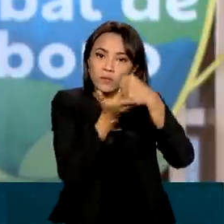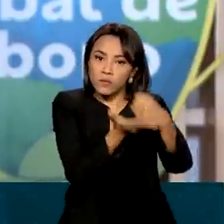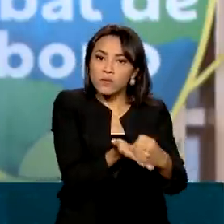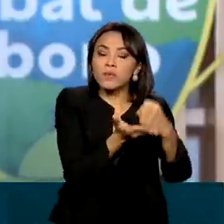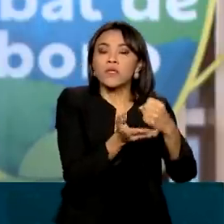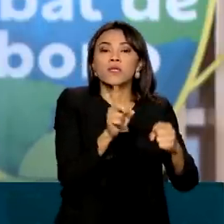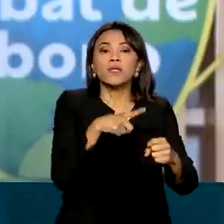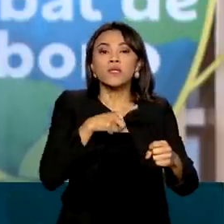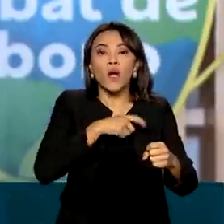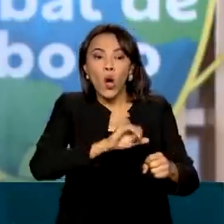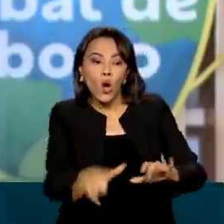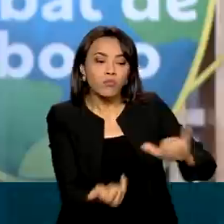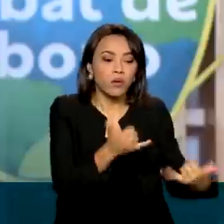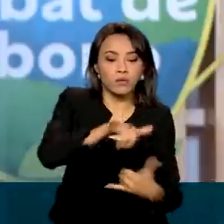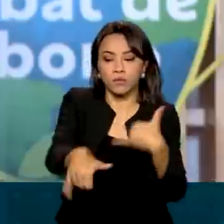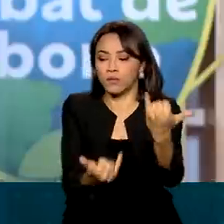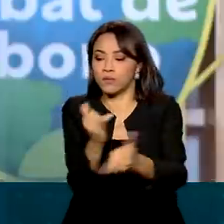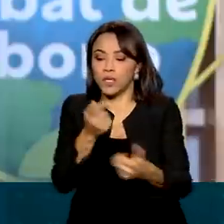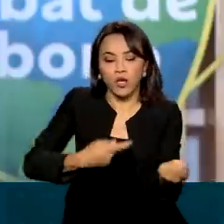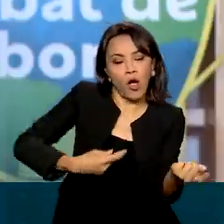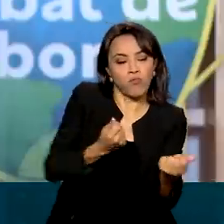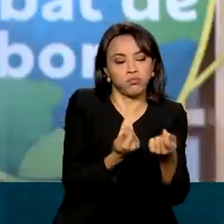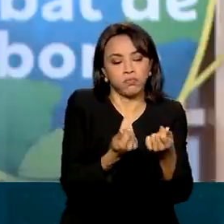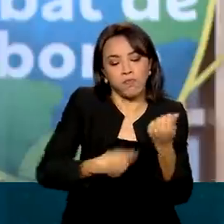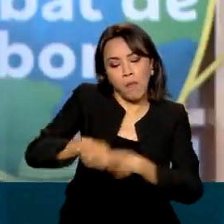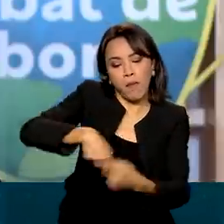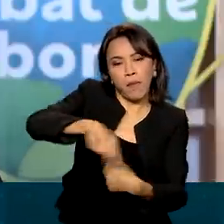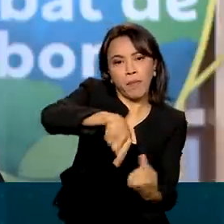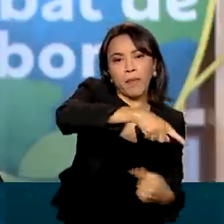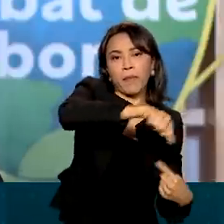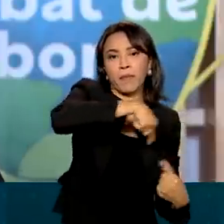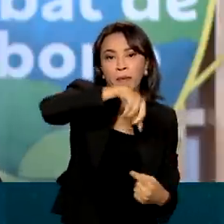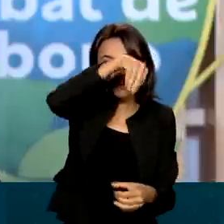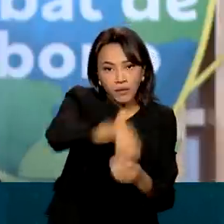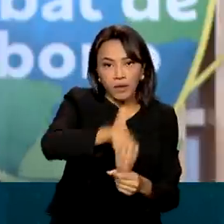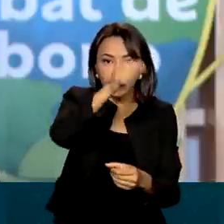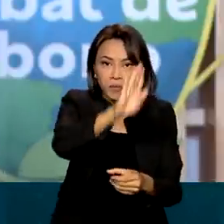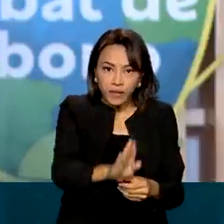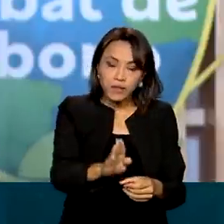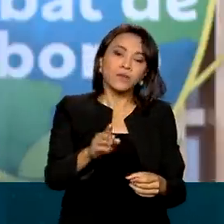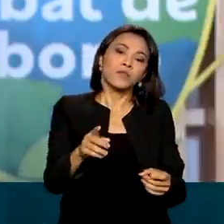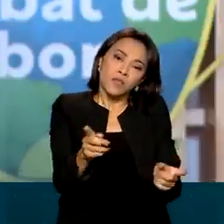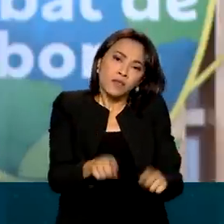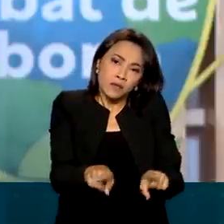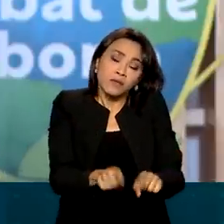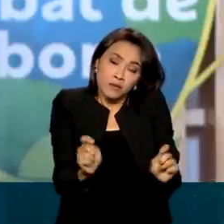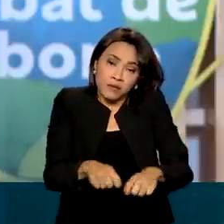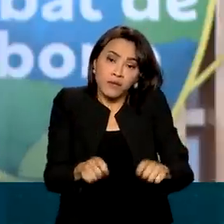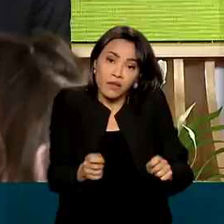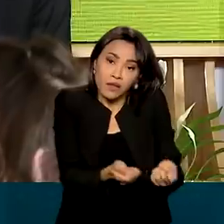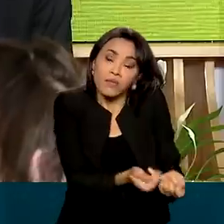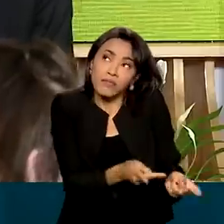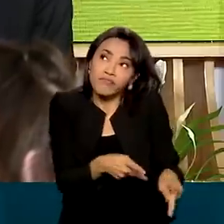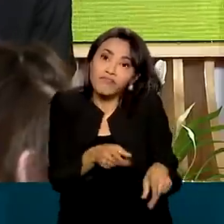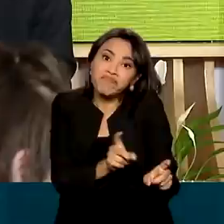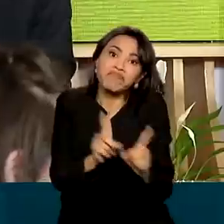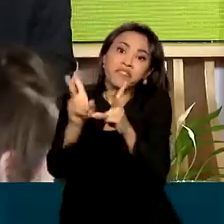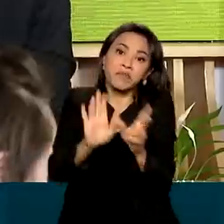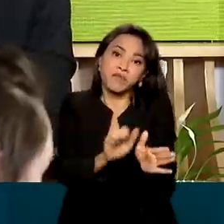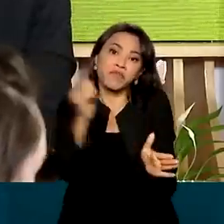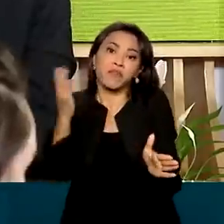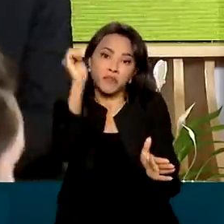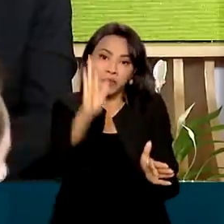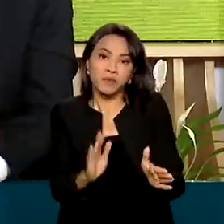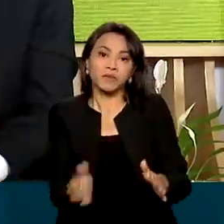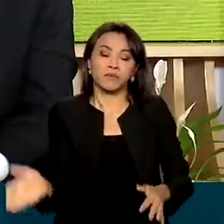oportunidades de novos negócios, de bons negócios a nível interno e com possibilidades de exportação. O ministro da